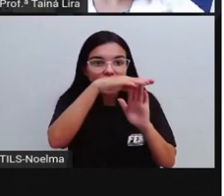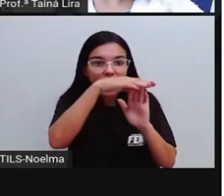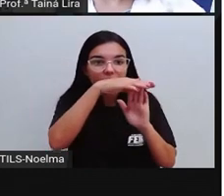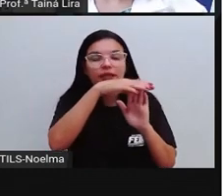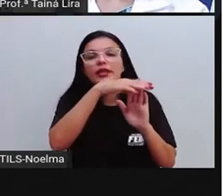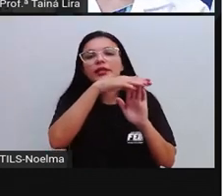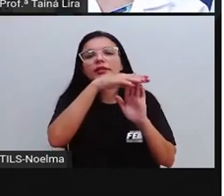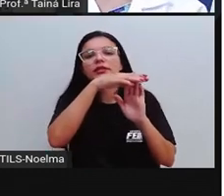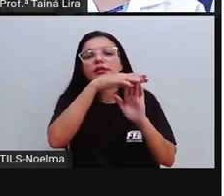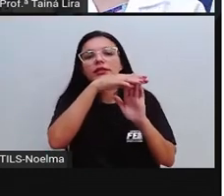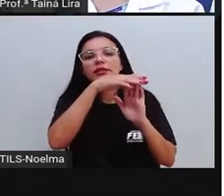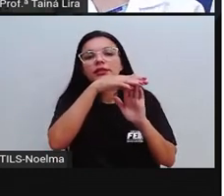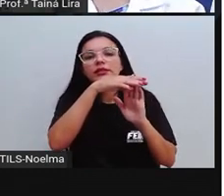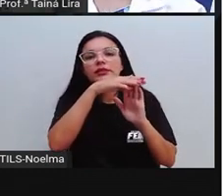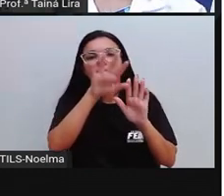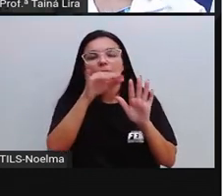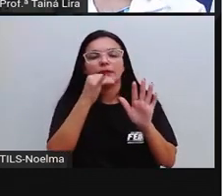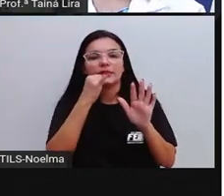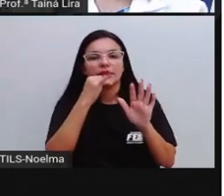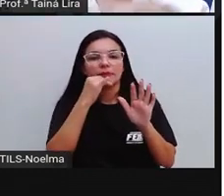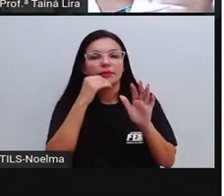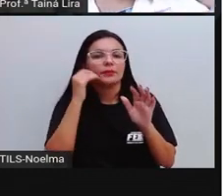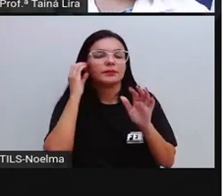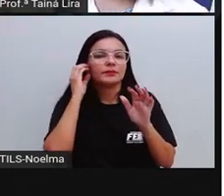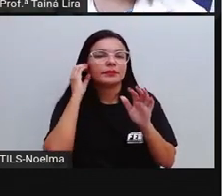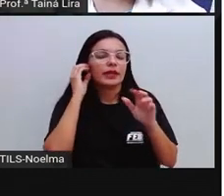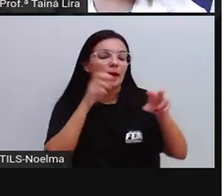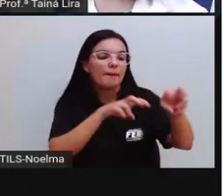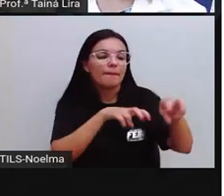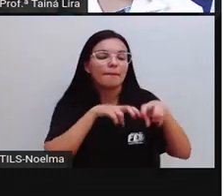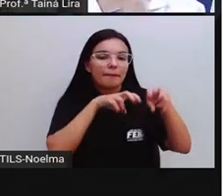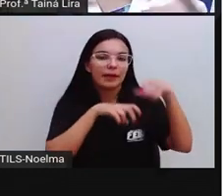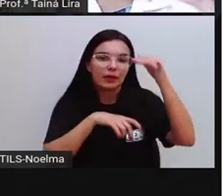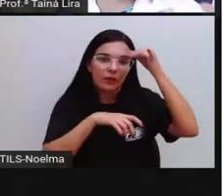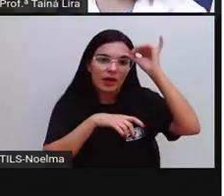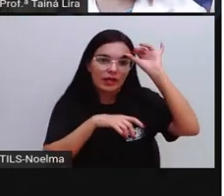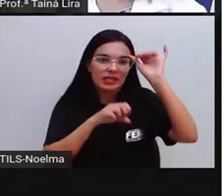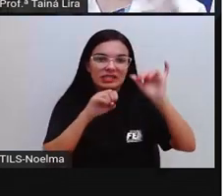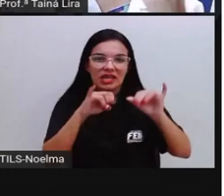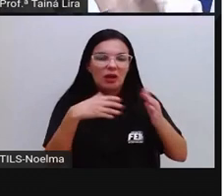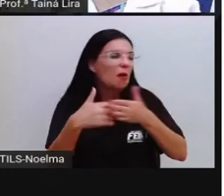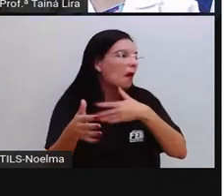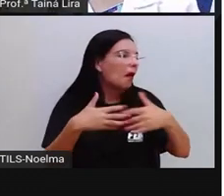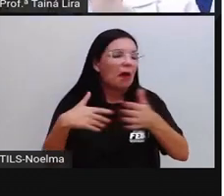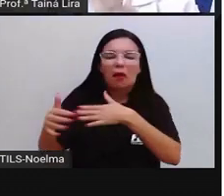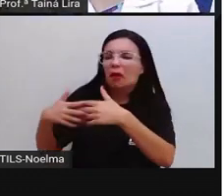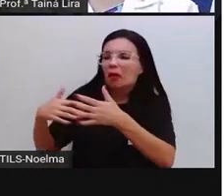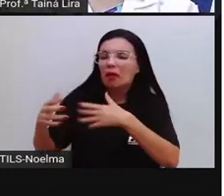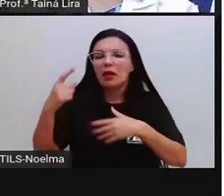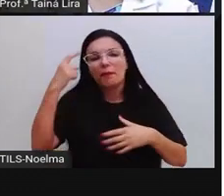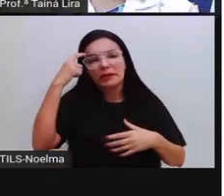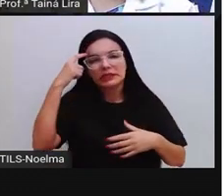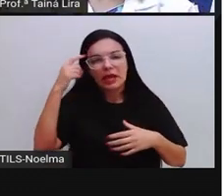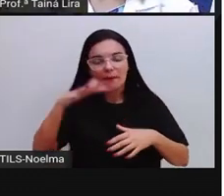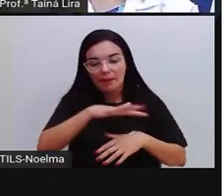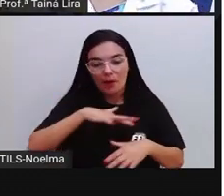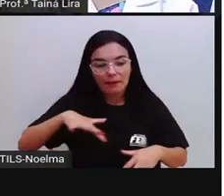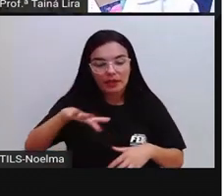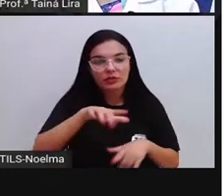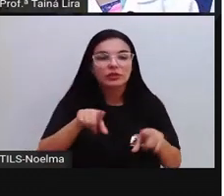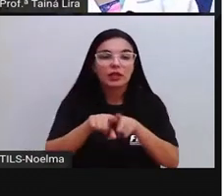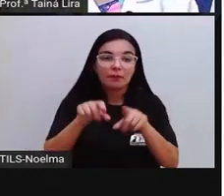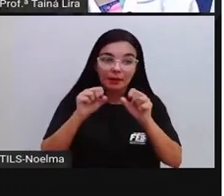pecuária. A pecuária, se a gente também fizer de qualquer maneira, sem planejamento, sem pensar no meio ambiente, ela também pode trazer